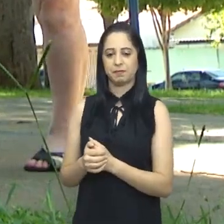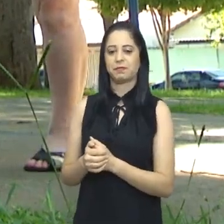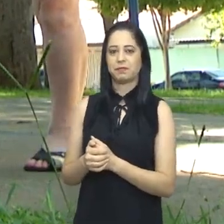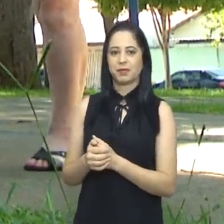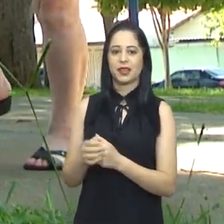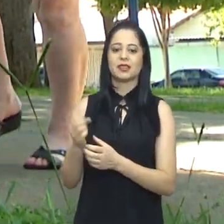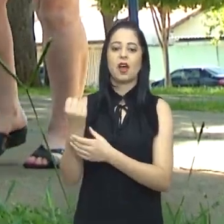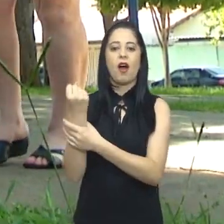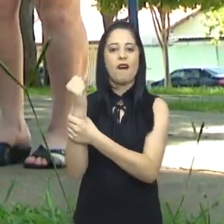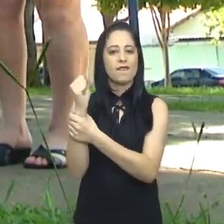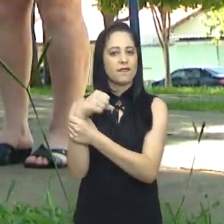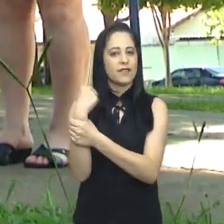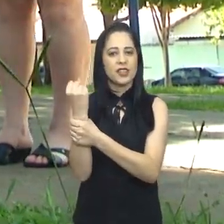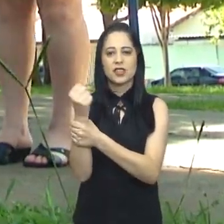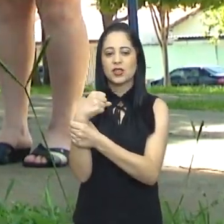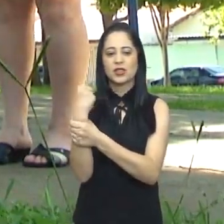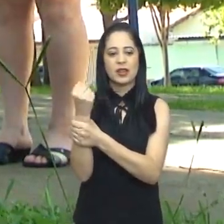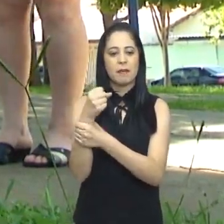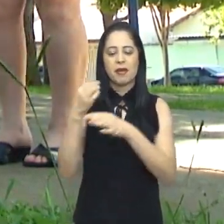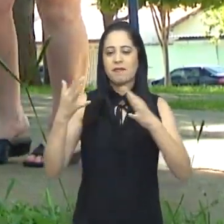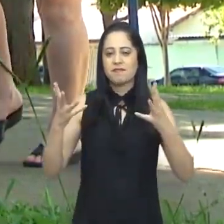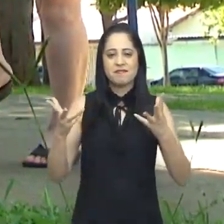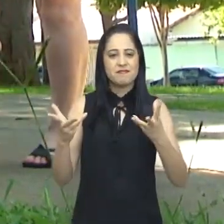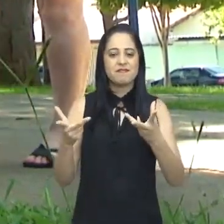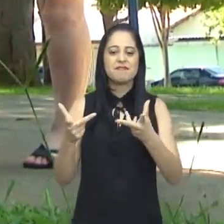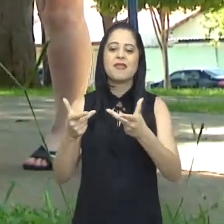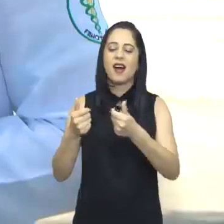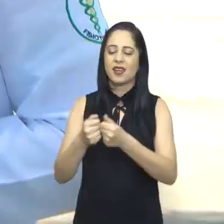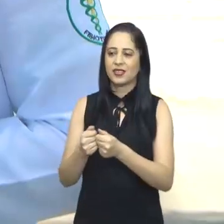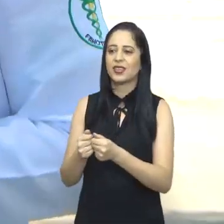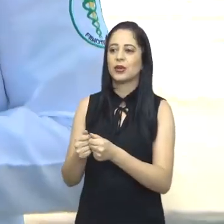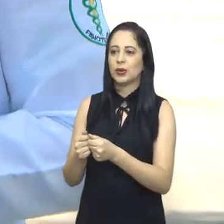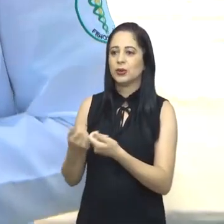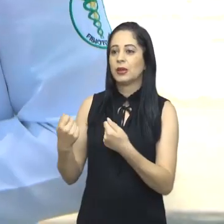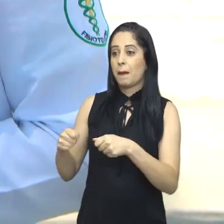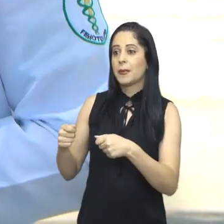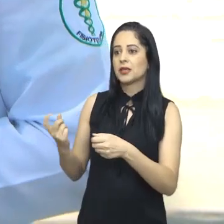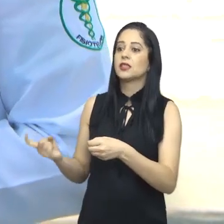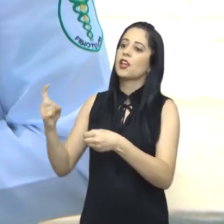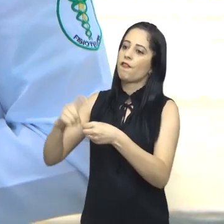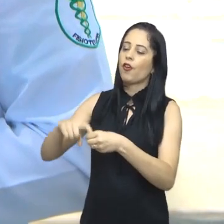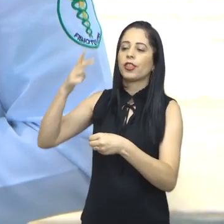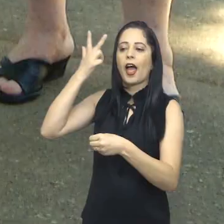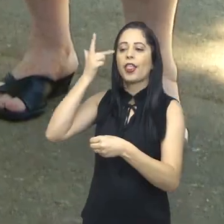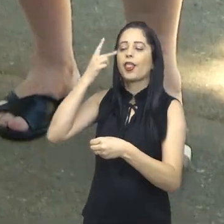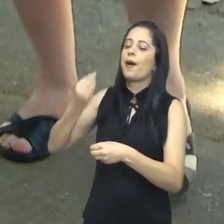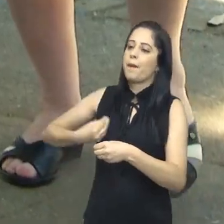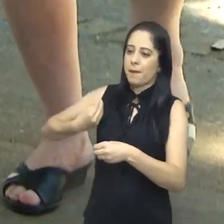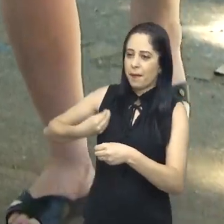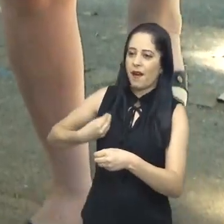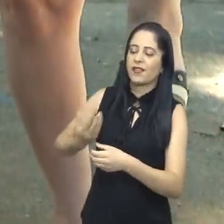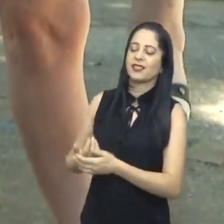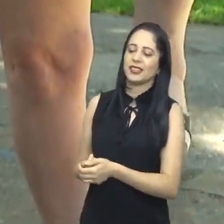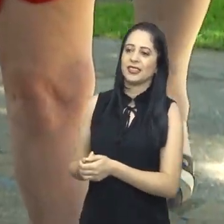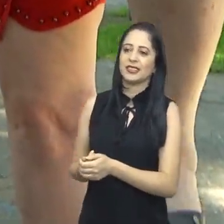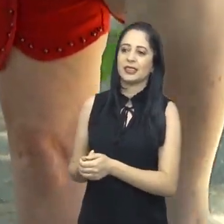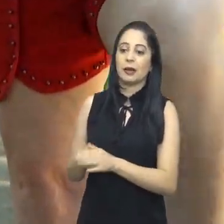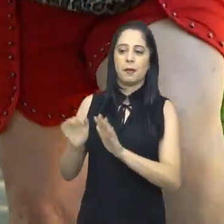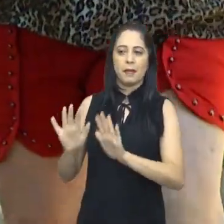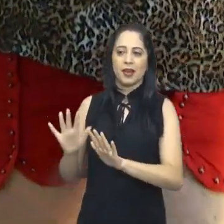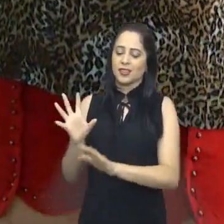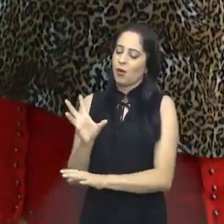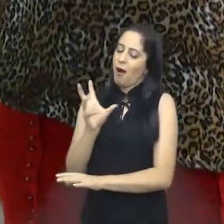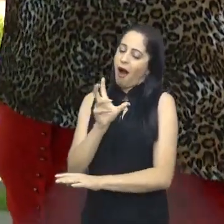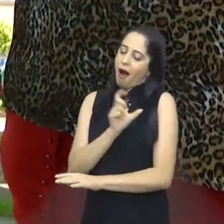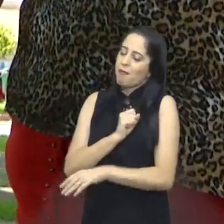os pacientes, né? Para devolver a qualidade de vida, a funcionalidade que esses pacientes precisam, né? Para voltar para as atividades de vida normal, né? Mas